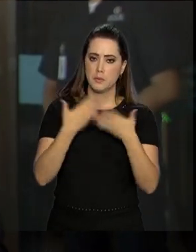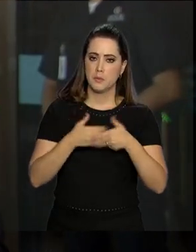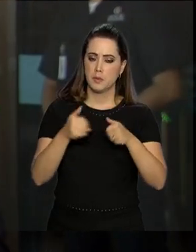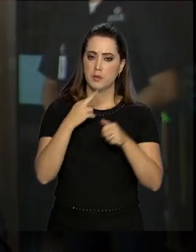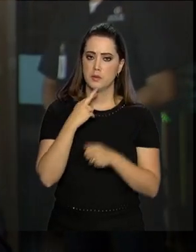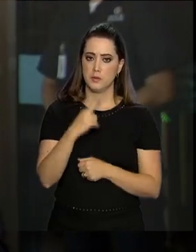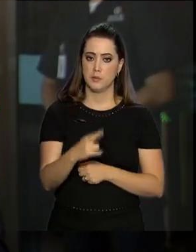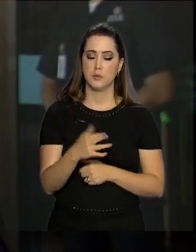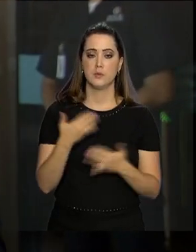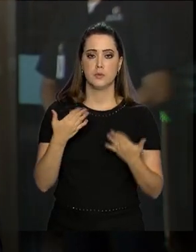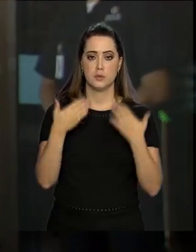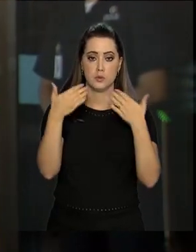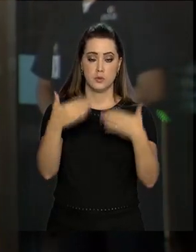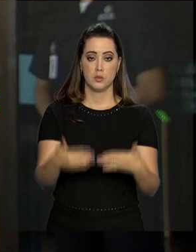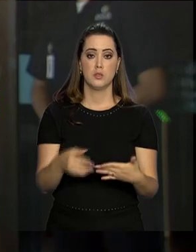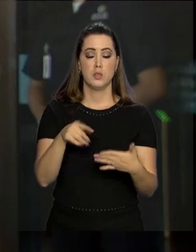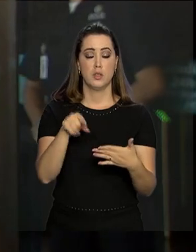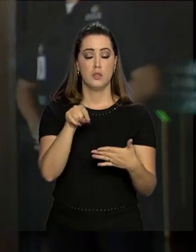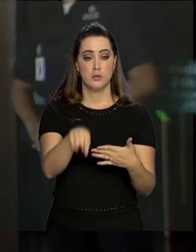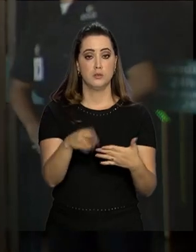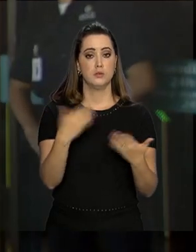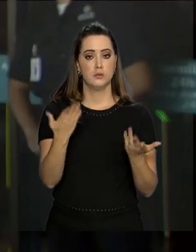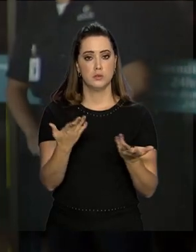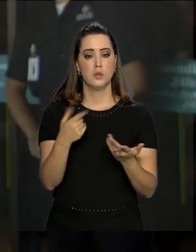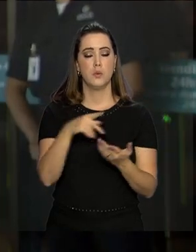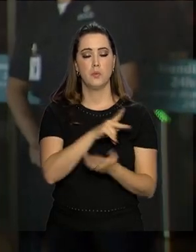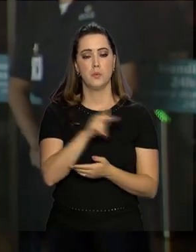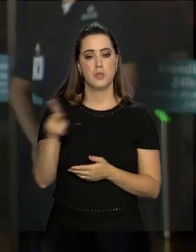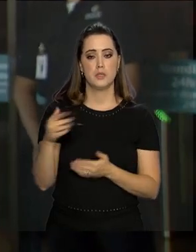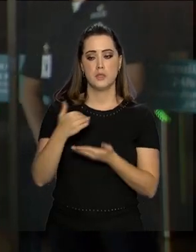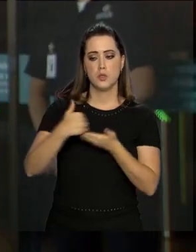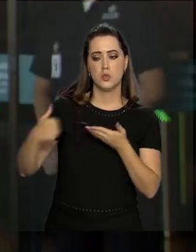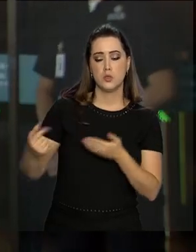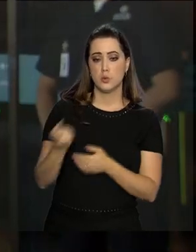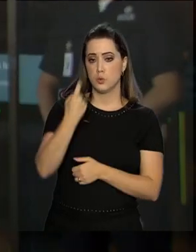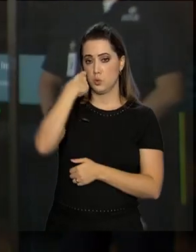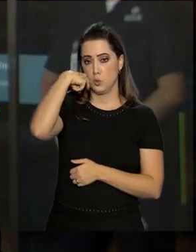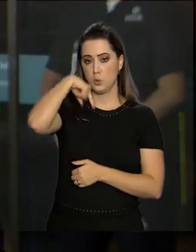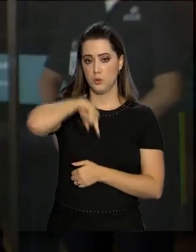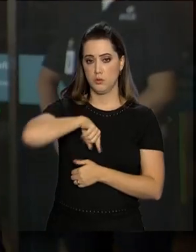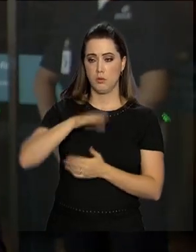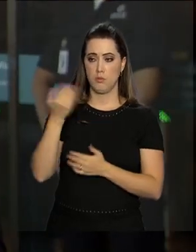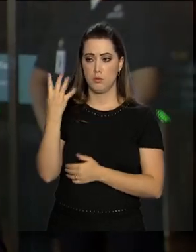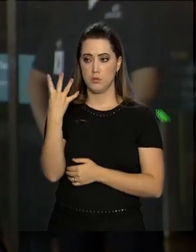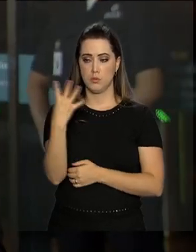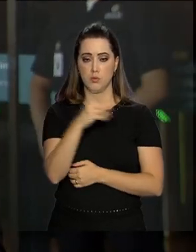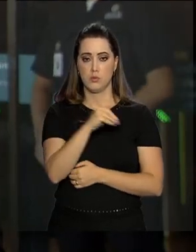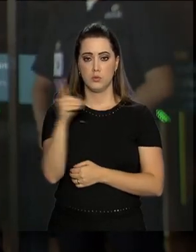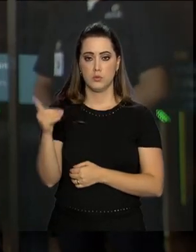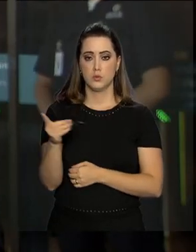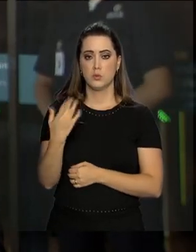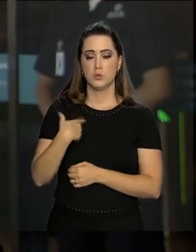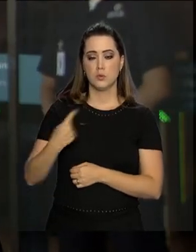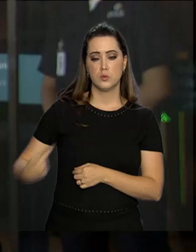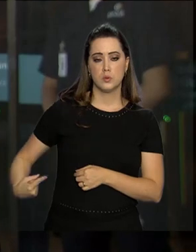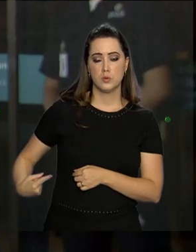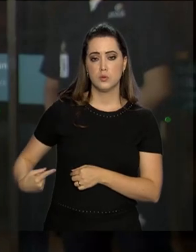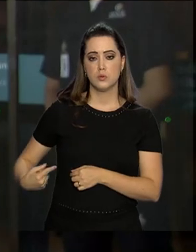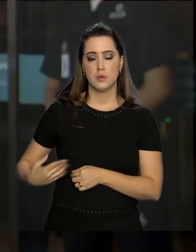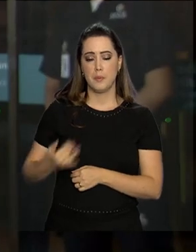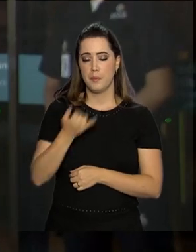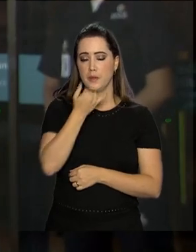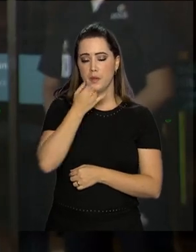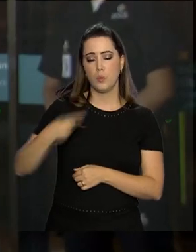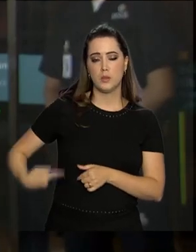resultados. Diante desse quadro, o presidente retirou o dreno colocado no abdômen há quatro dias e a sonda anasogástrica que havia